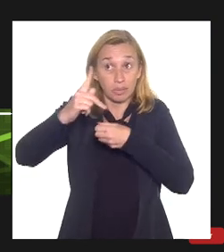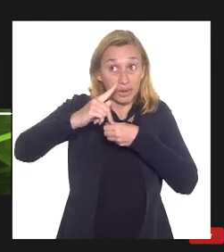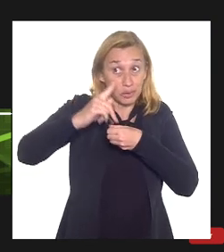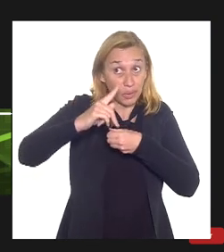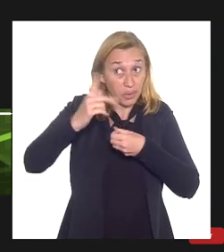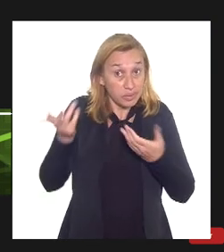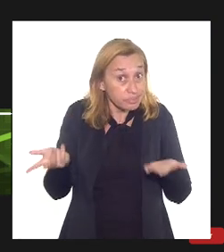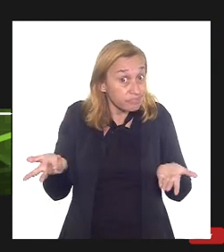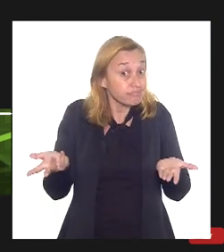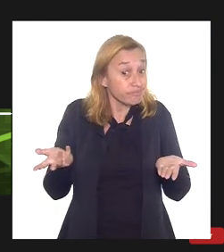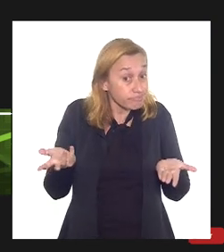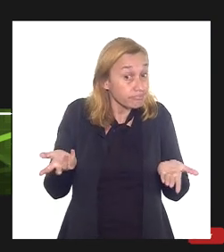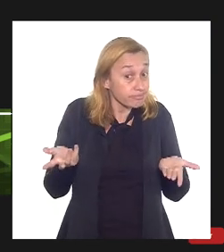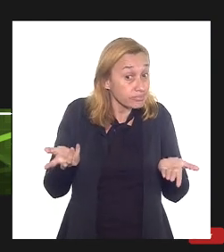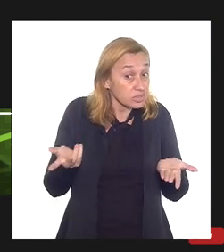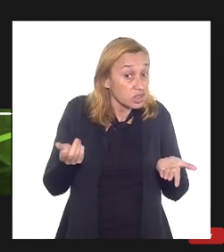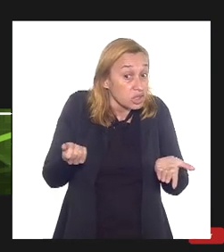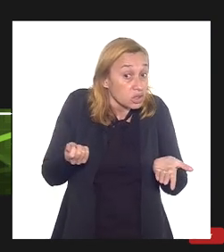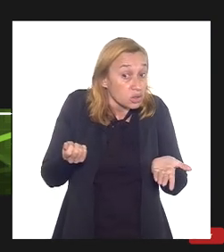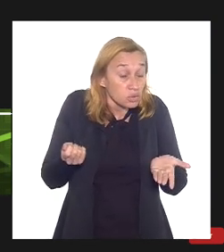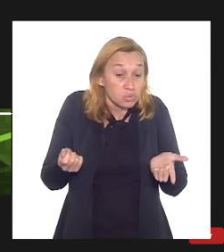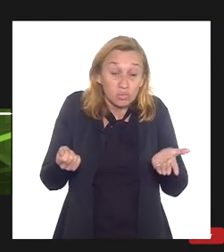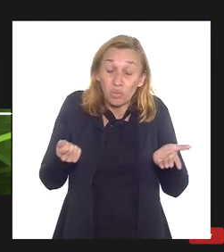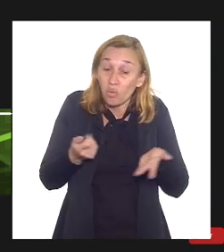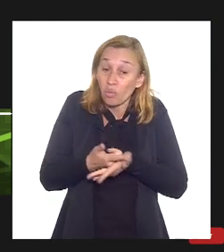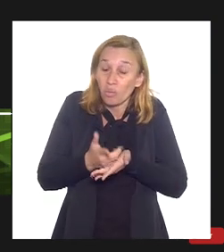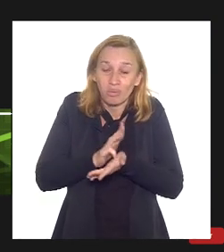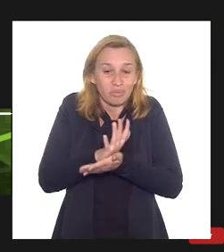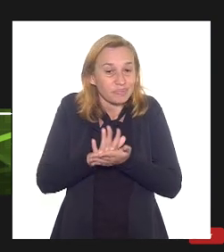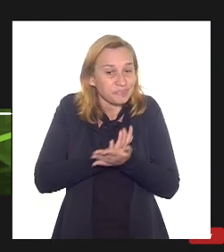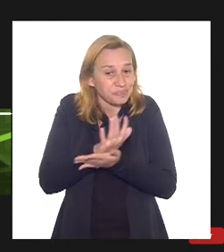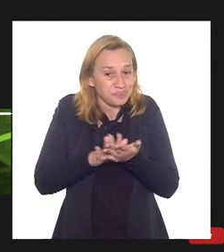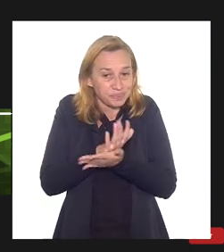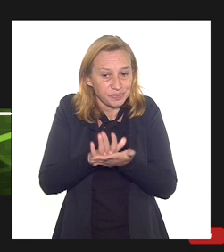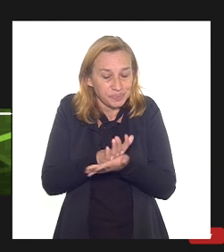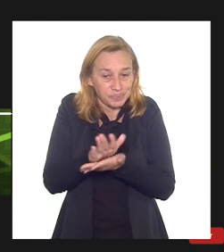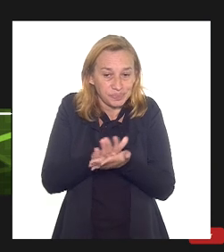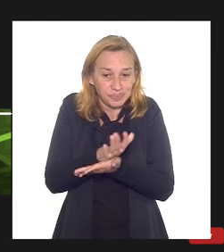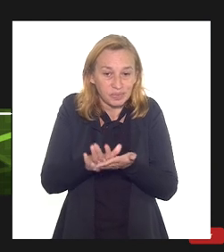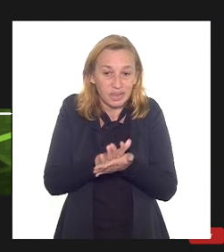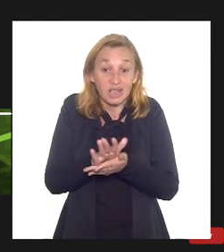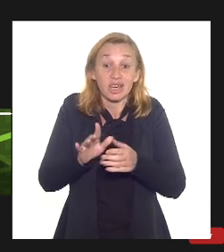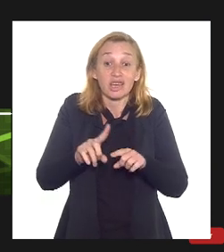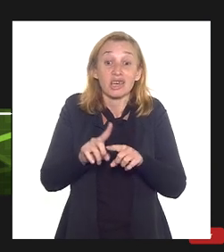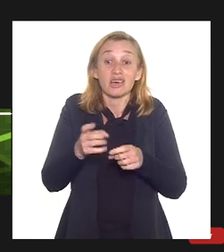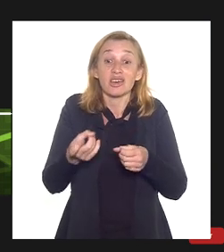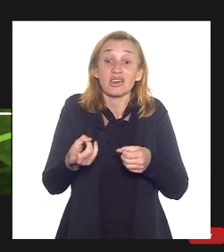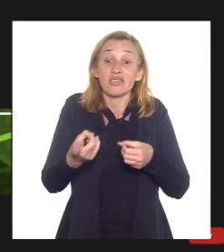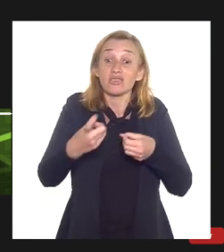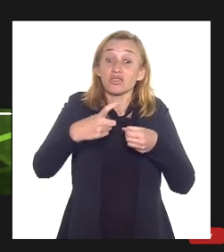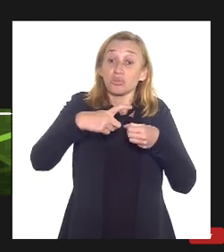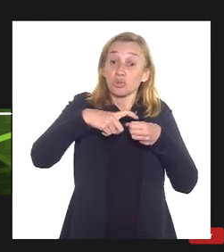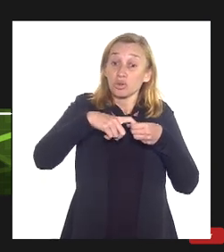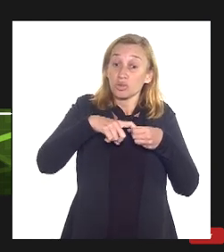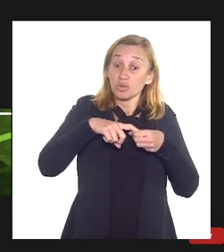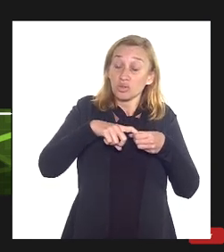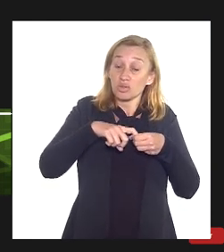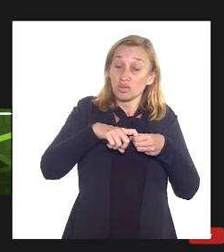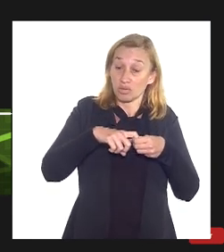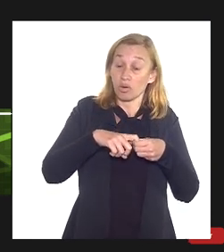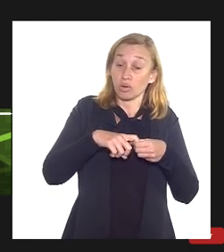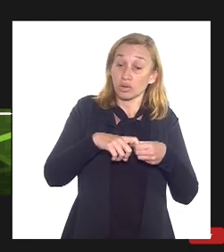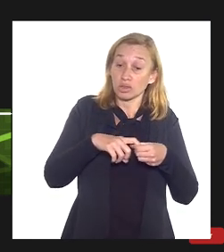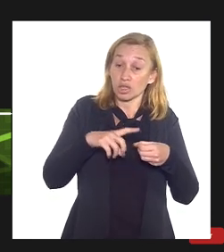não cobra líquida nenhuma e vai ser compensado por tudo isso